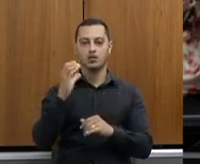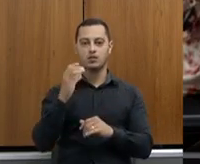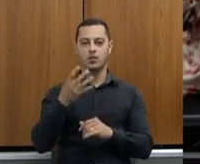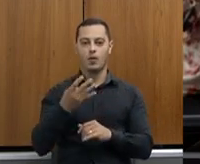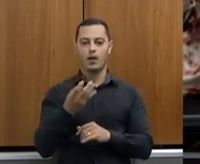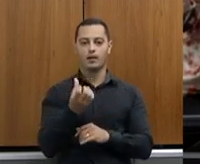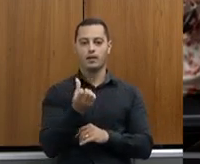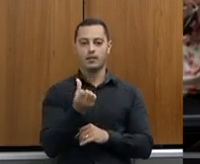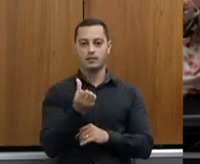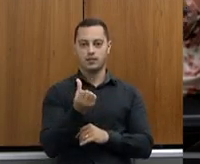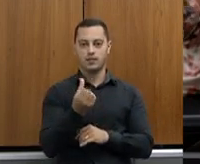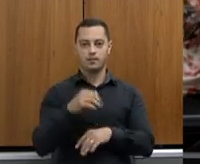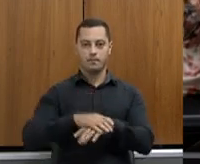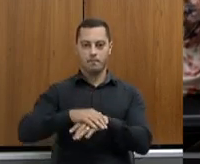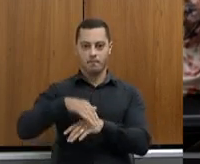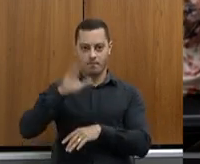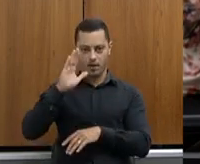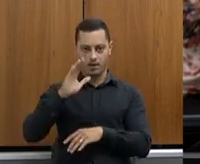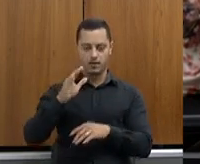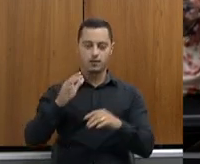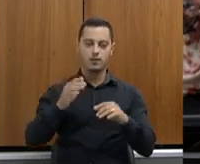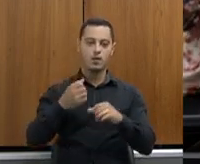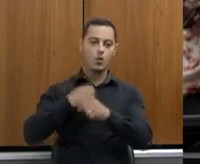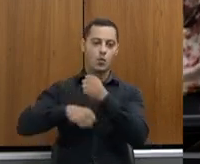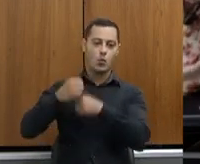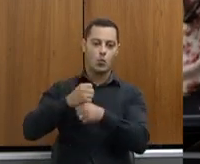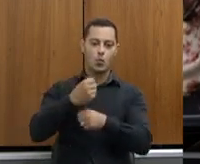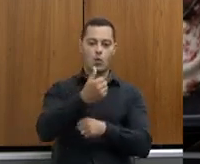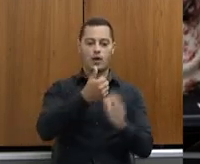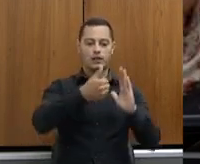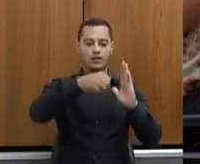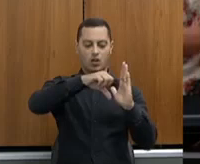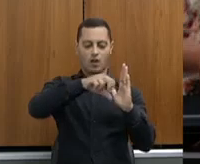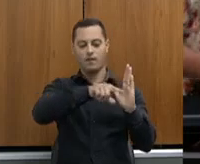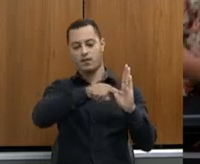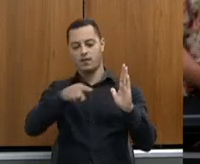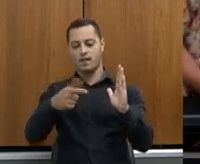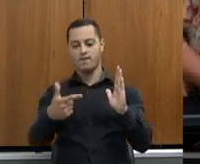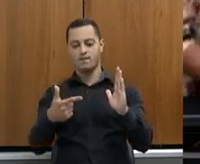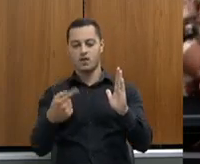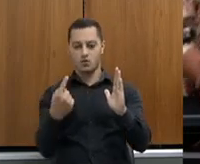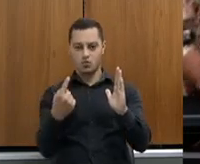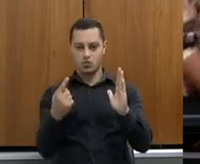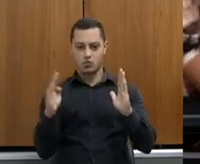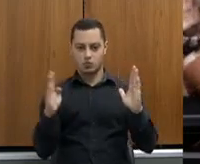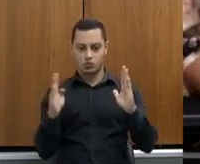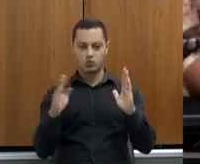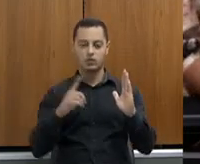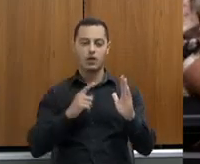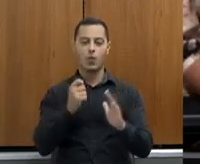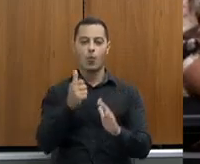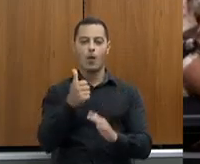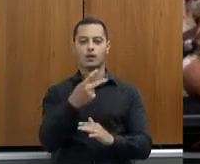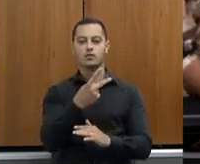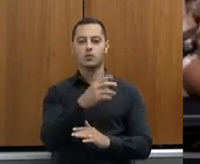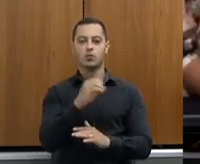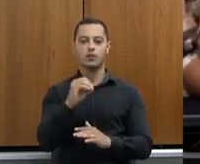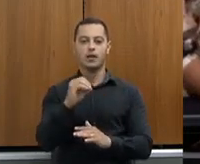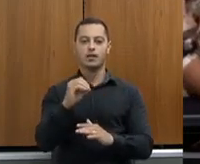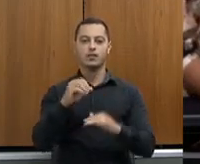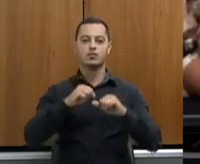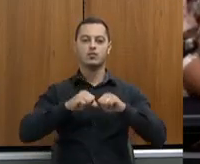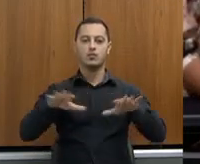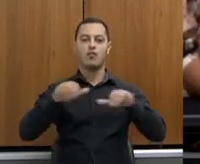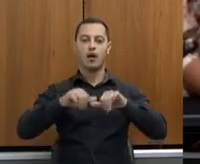tecnológica. Em 2019 a 21 foram 150, são quase 200 publicações técnico-científicas,